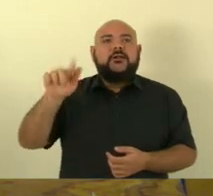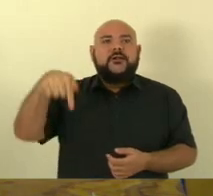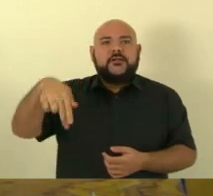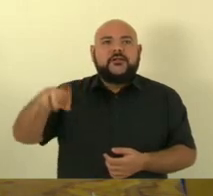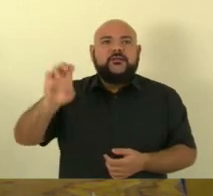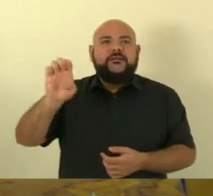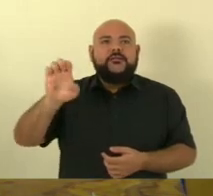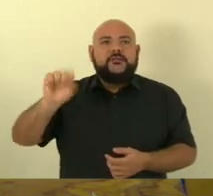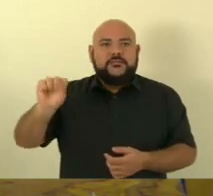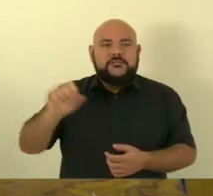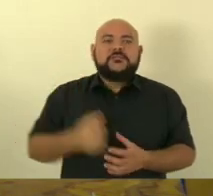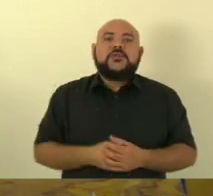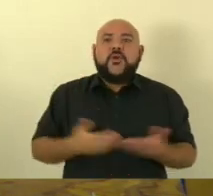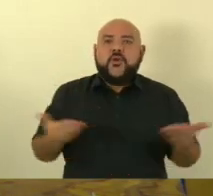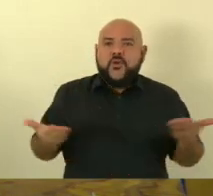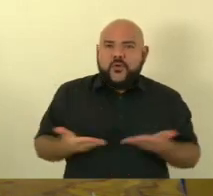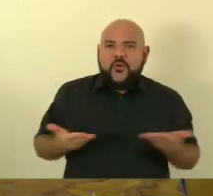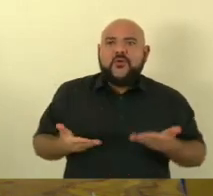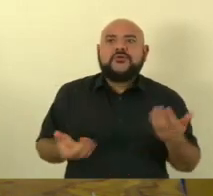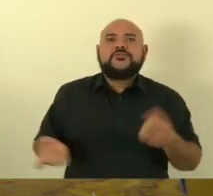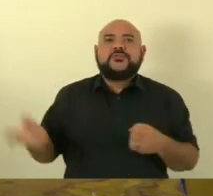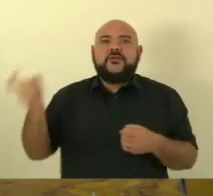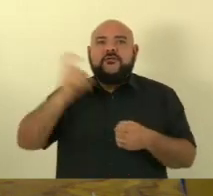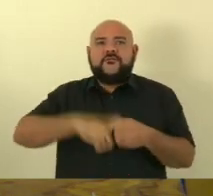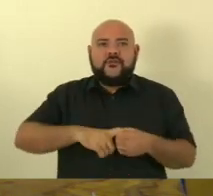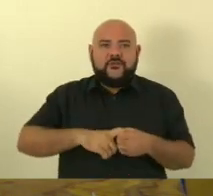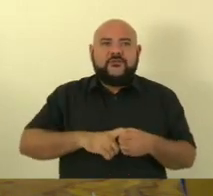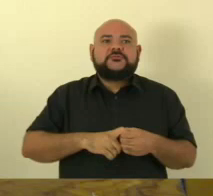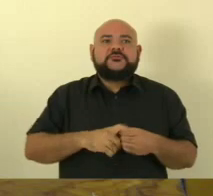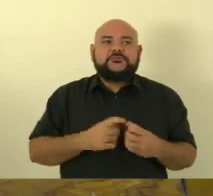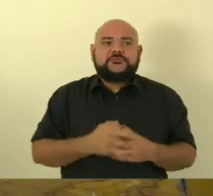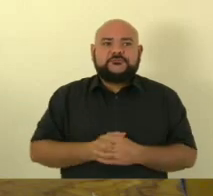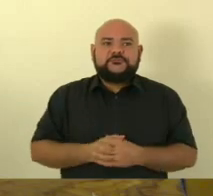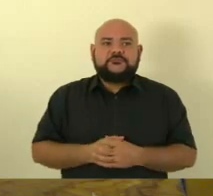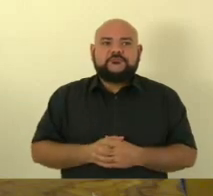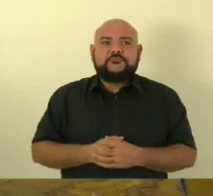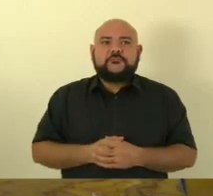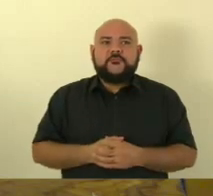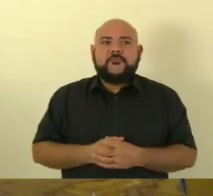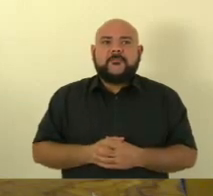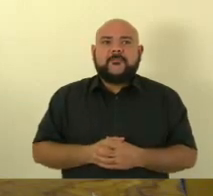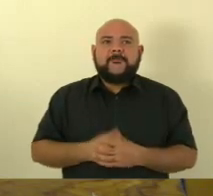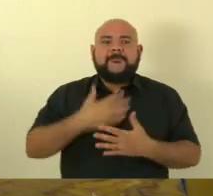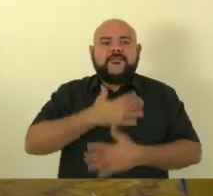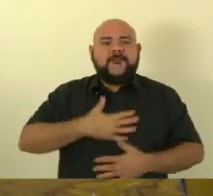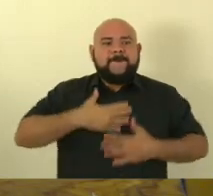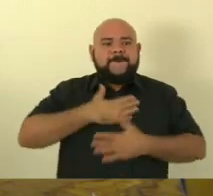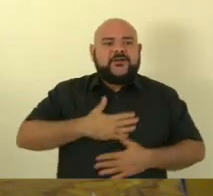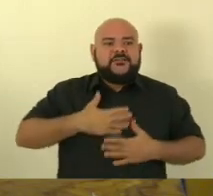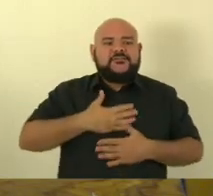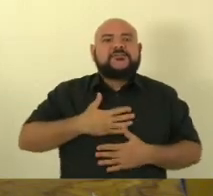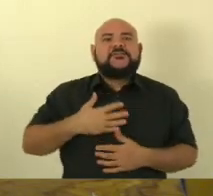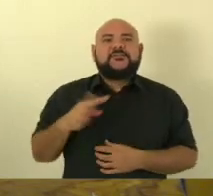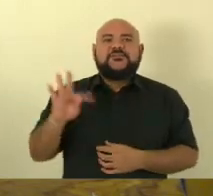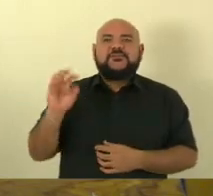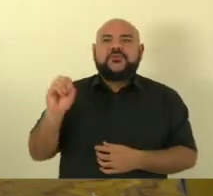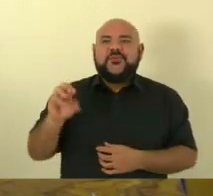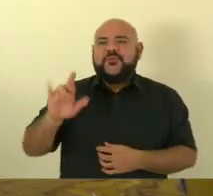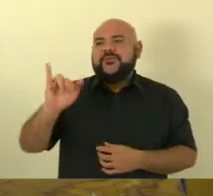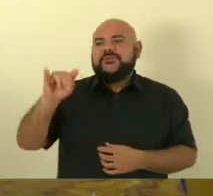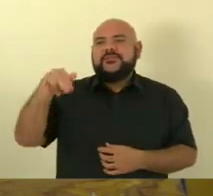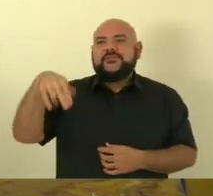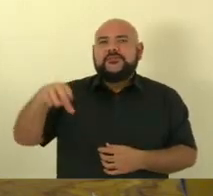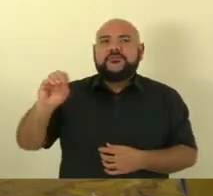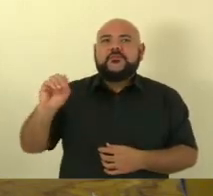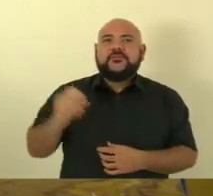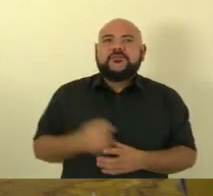que hoje retorna a casa prazer muito grande Torino tê-lo aqui conosco você sabe do